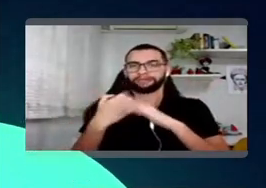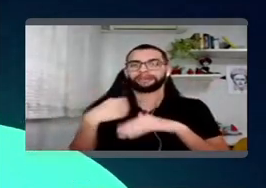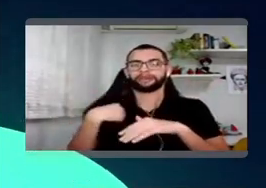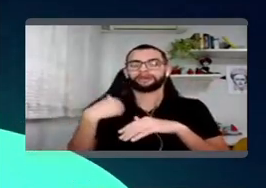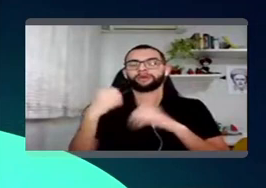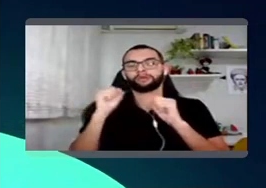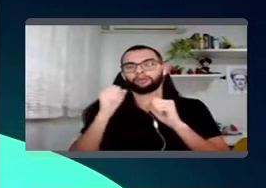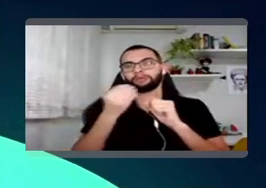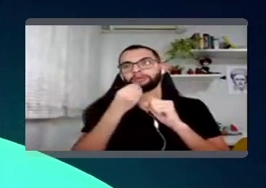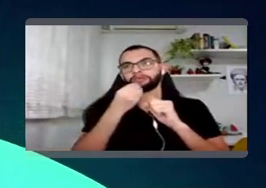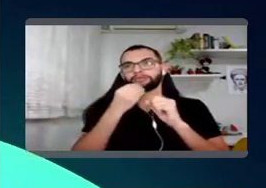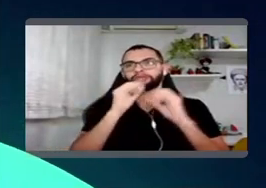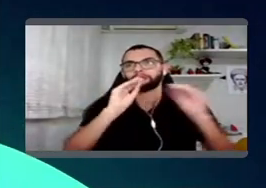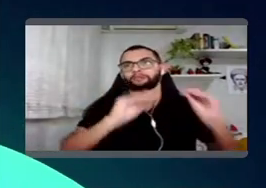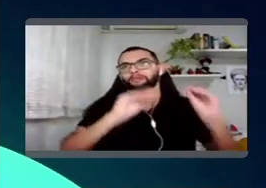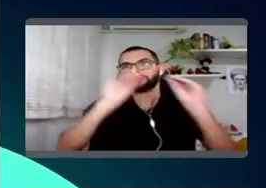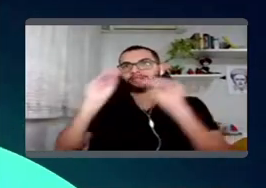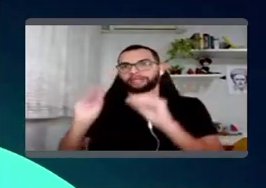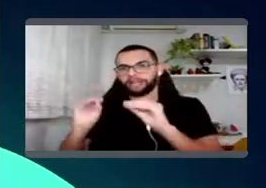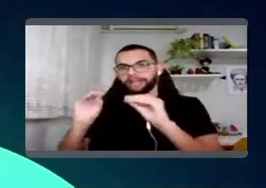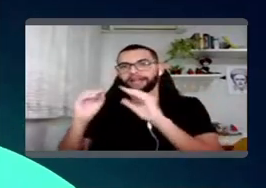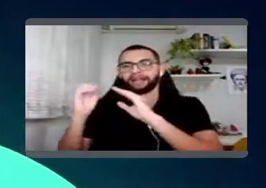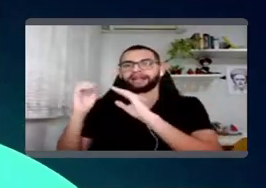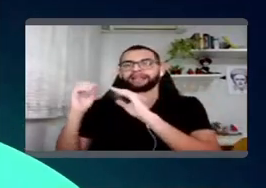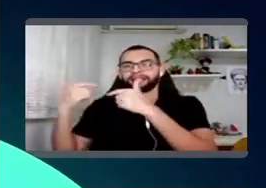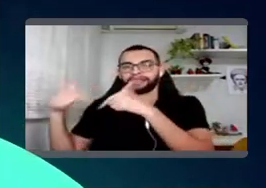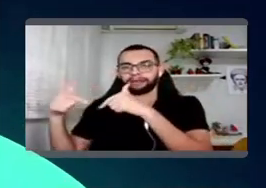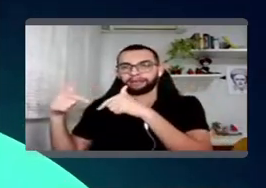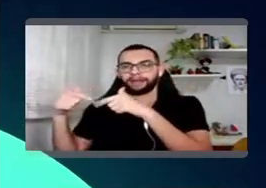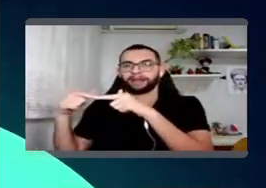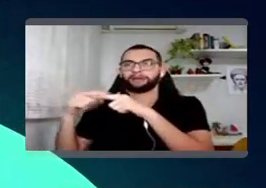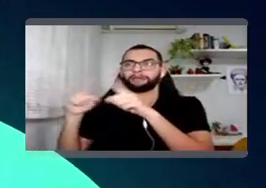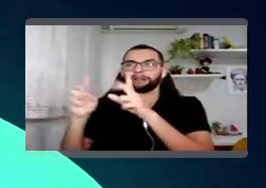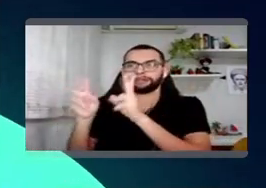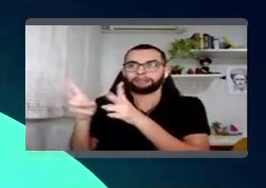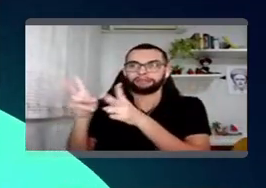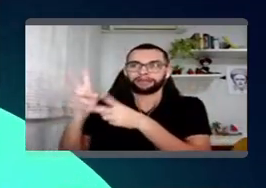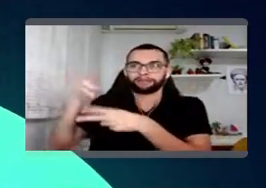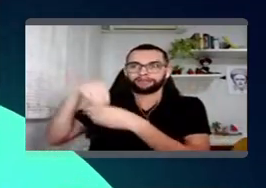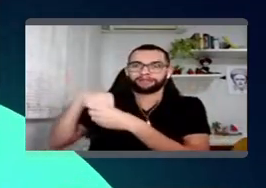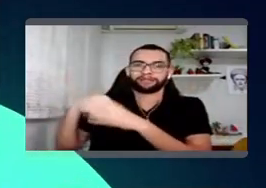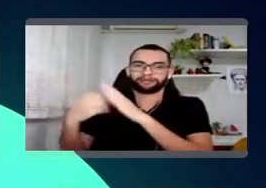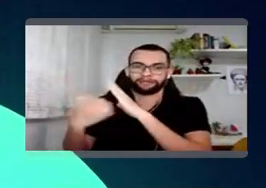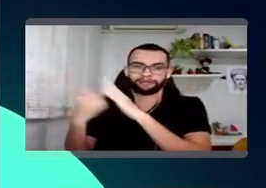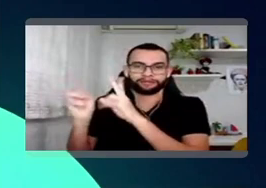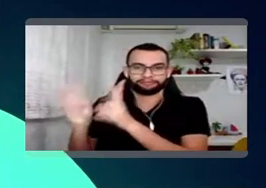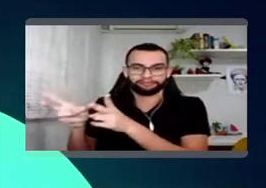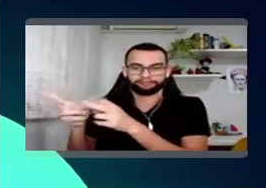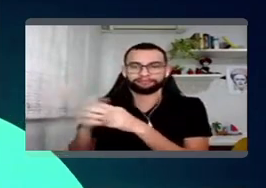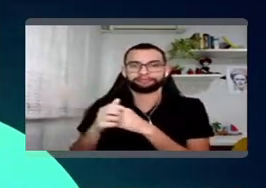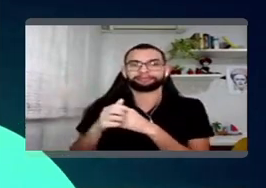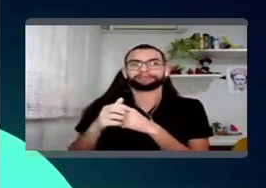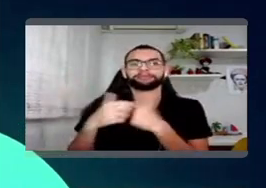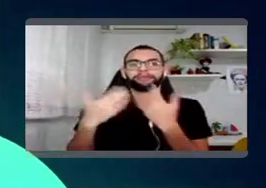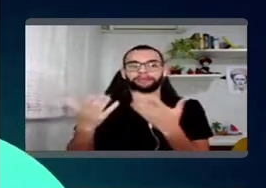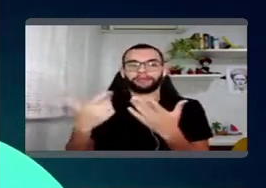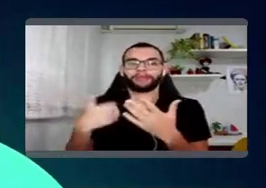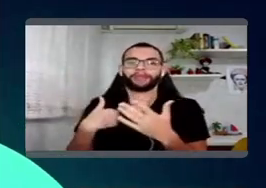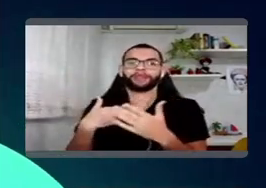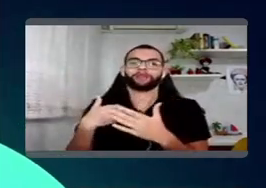emprego sem trocar de empresa, tá? E não foi por conta da fusão nem nada disso. Acho que foi um alinhamento de coisas que aconteceu aqui dentro. E aí, eu vim parar